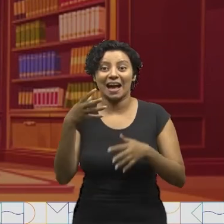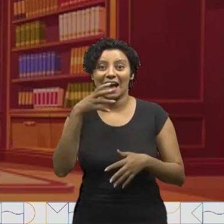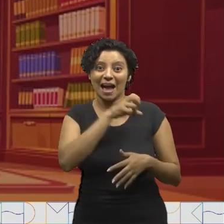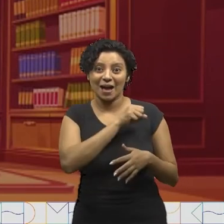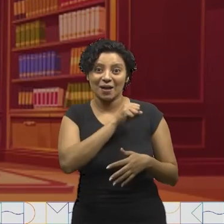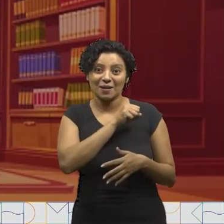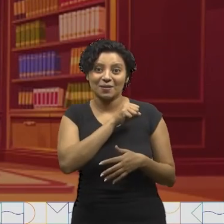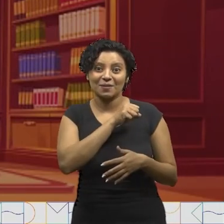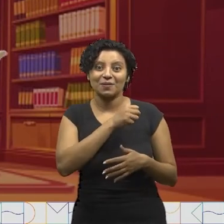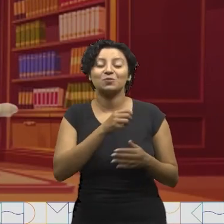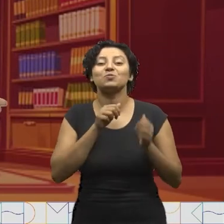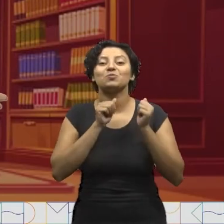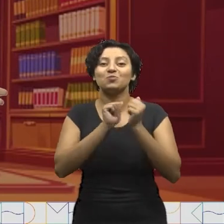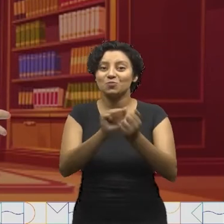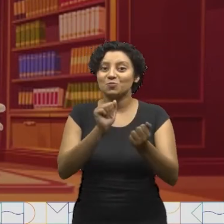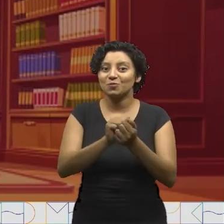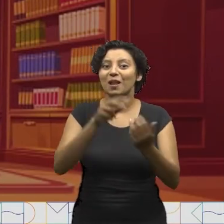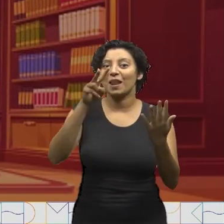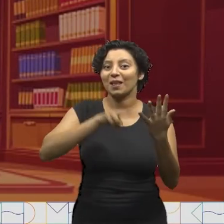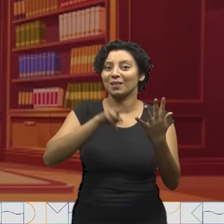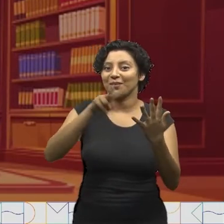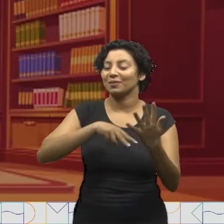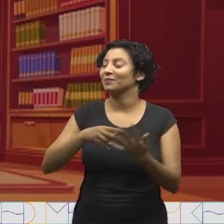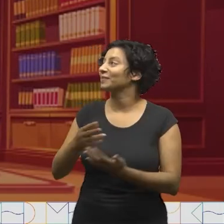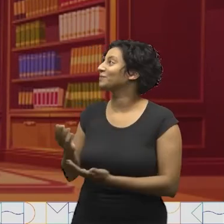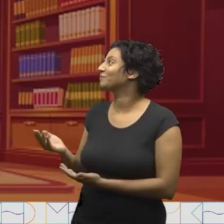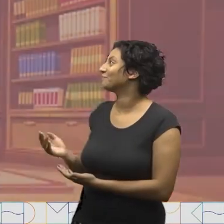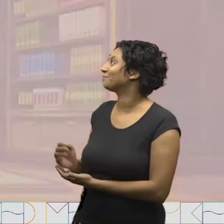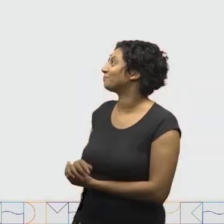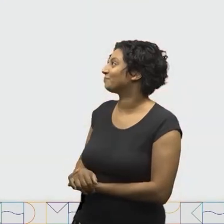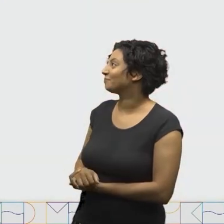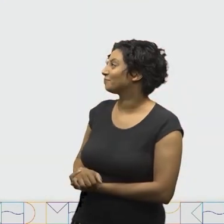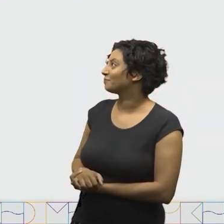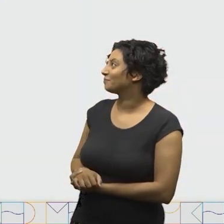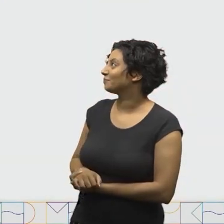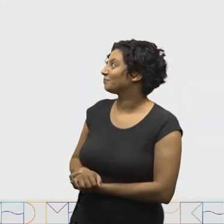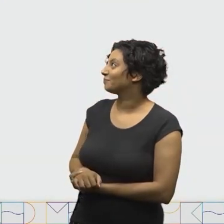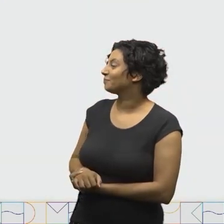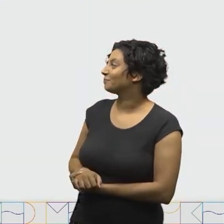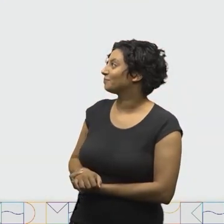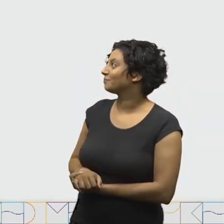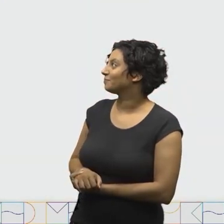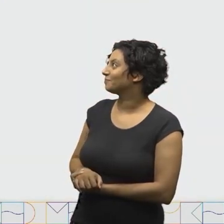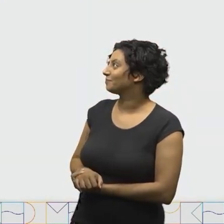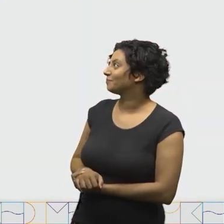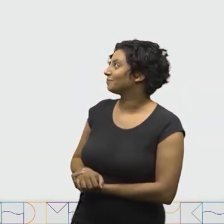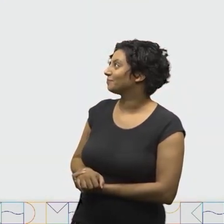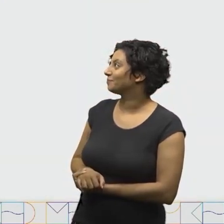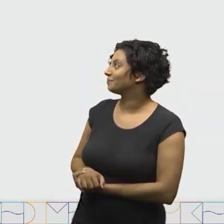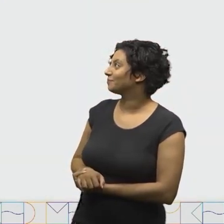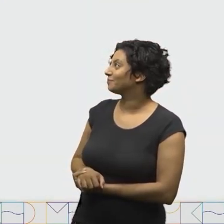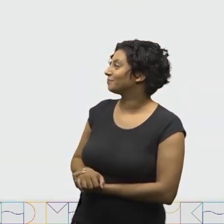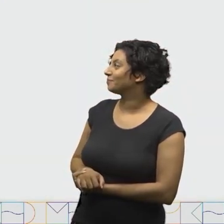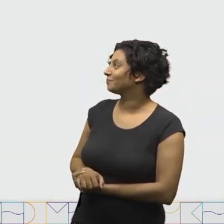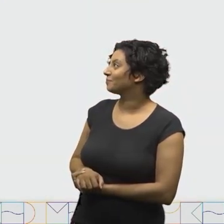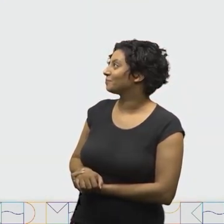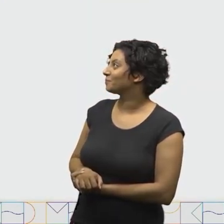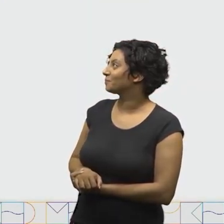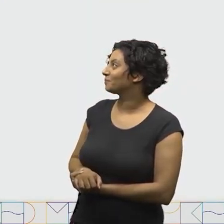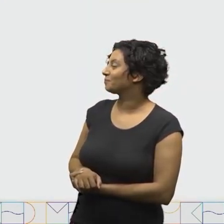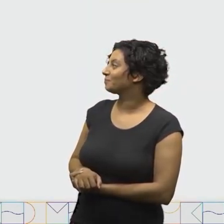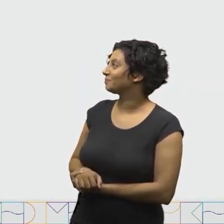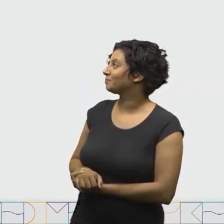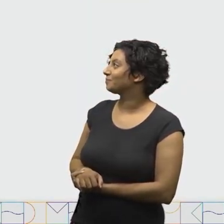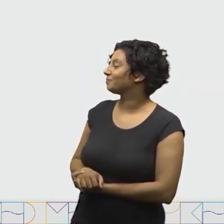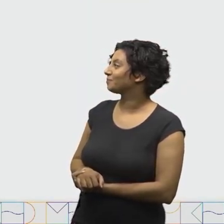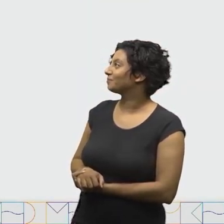trava-língua. Acompanhe comigo a leitura. O tempo perguntou ao tempo. Quanto tempo